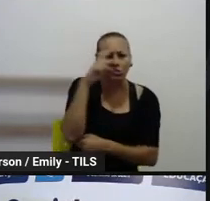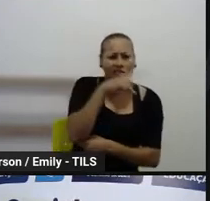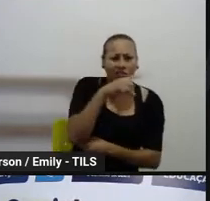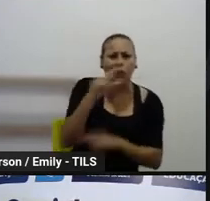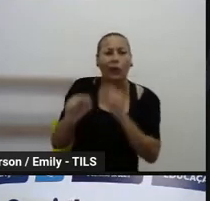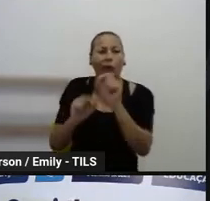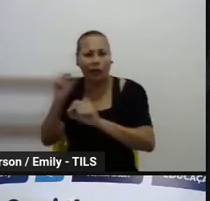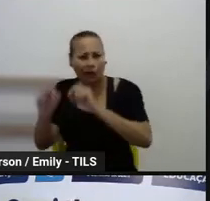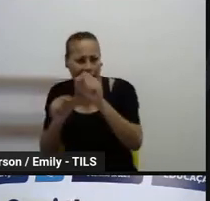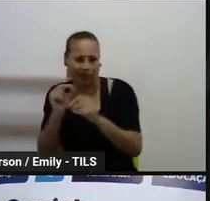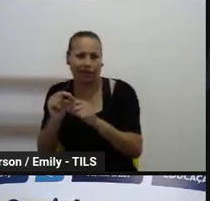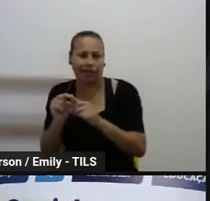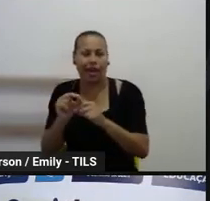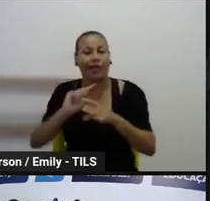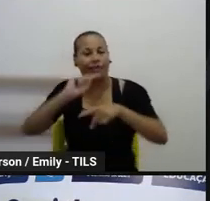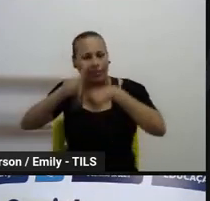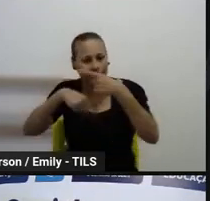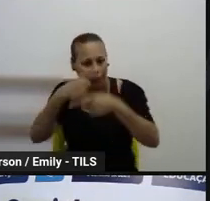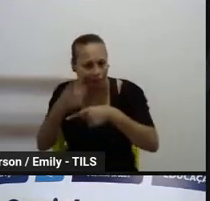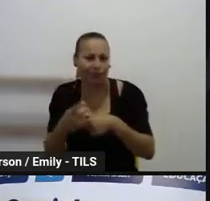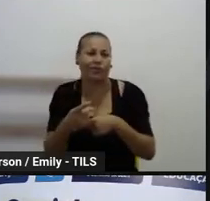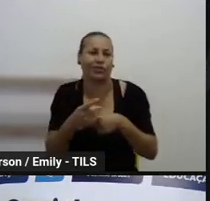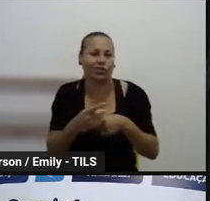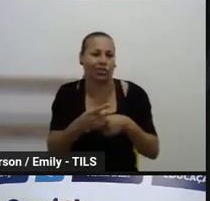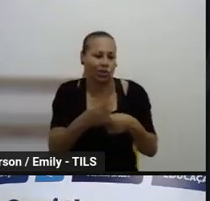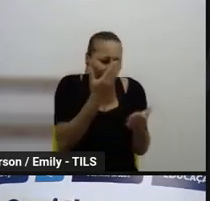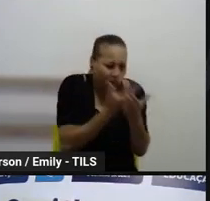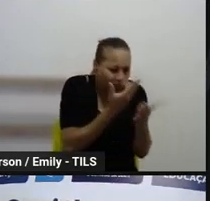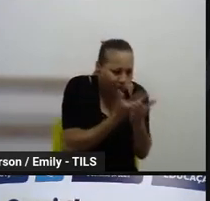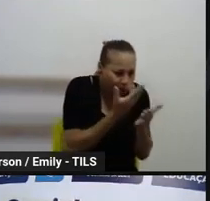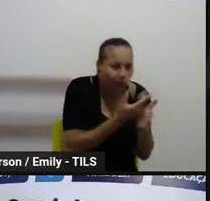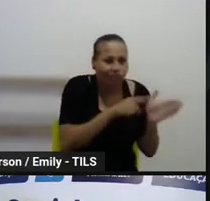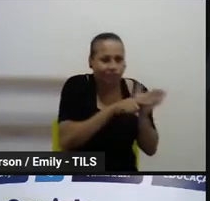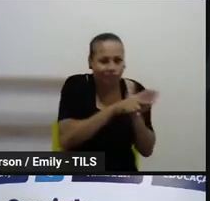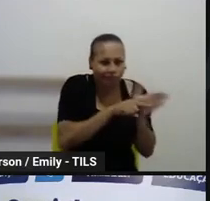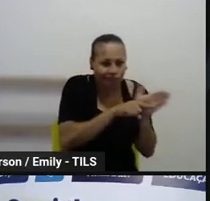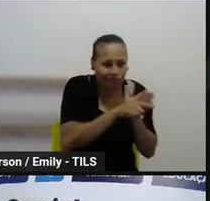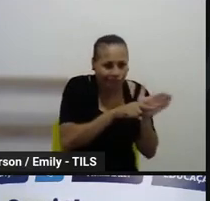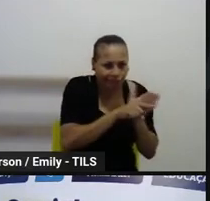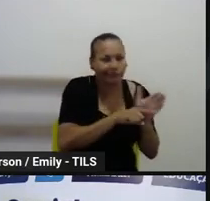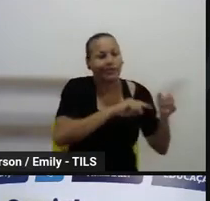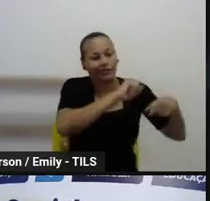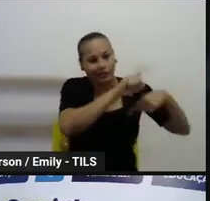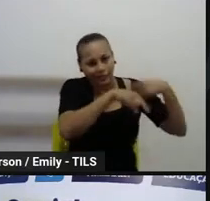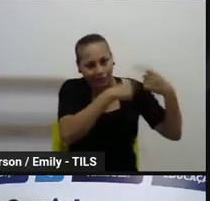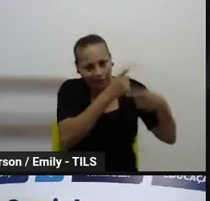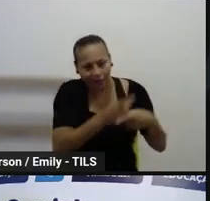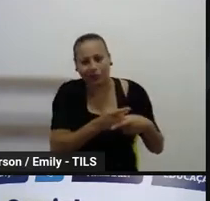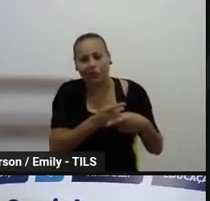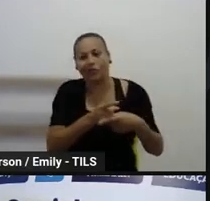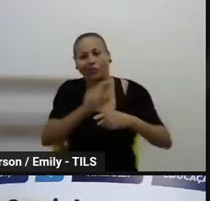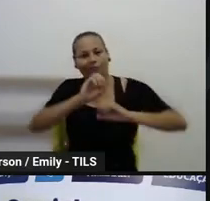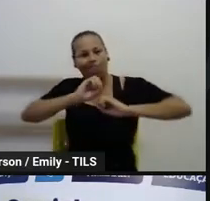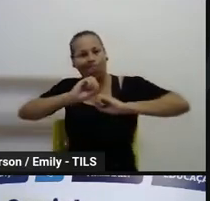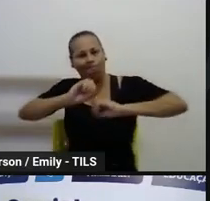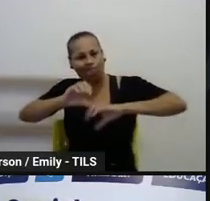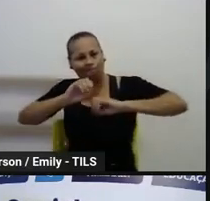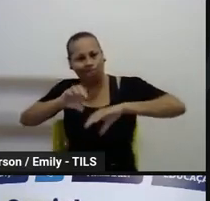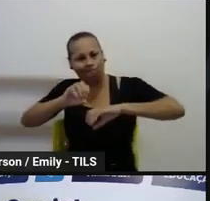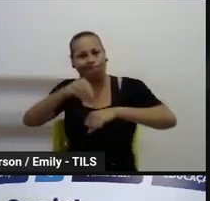mesmo o formato dessas formações que a gente vai oferecer a partir dos níveis de aprendizagem de forma que